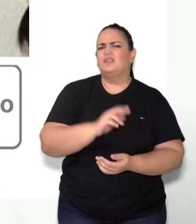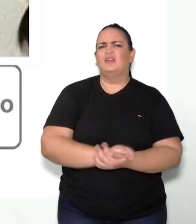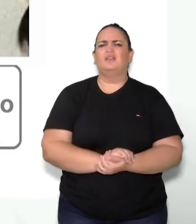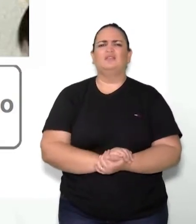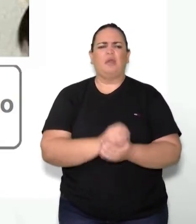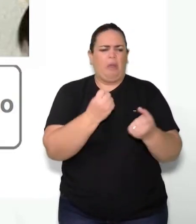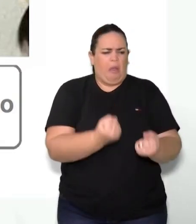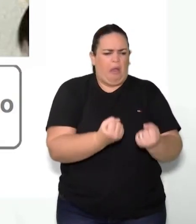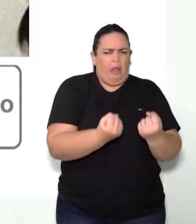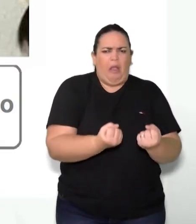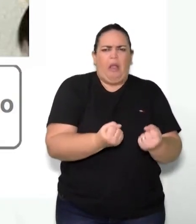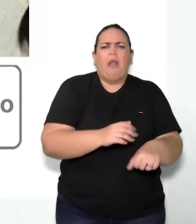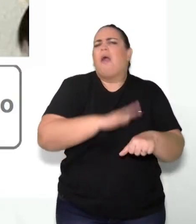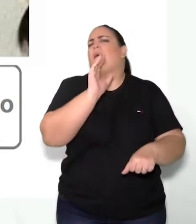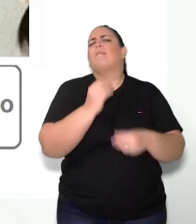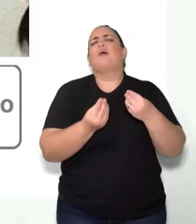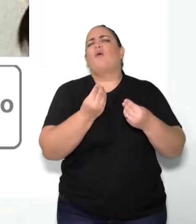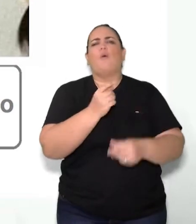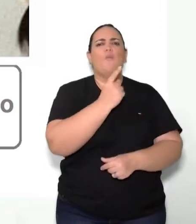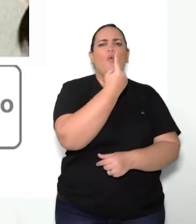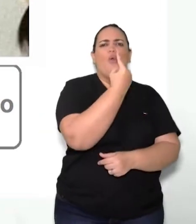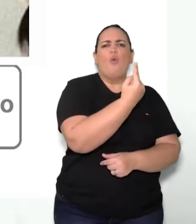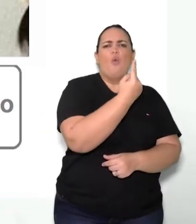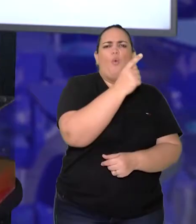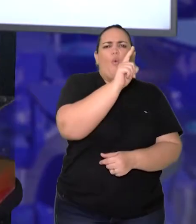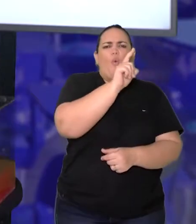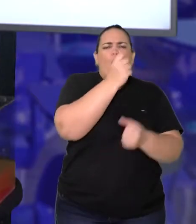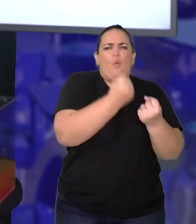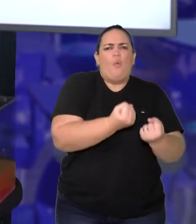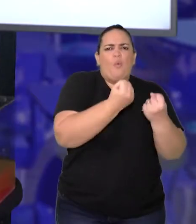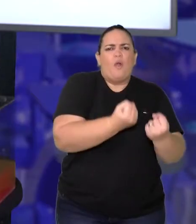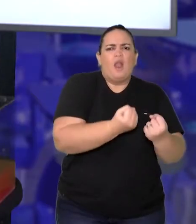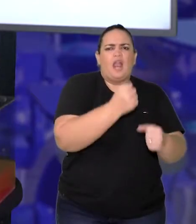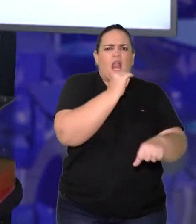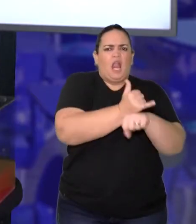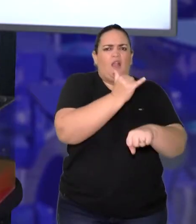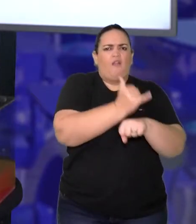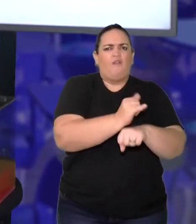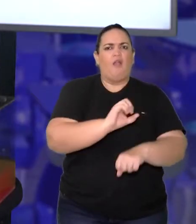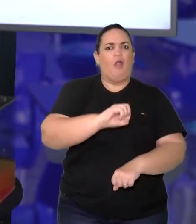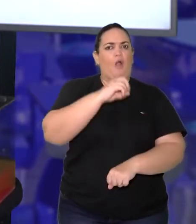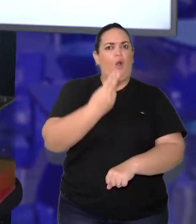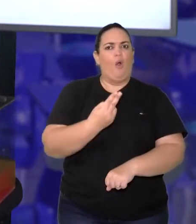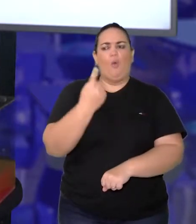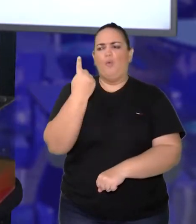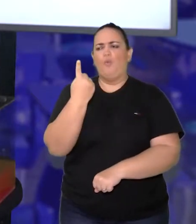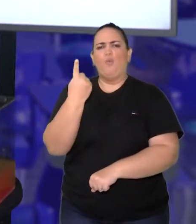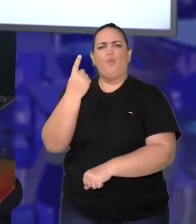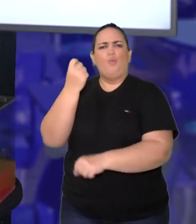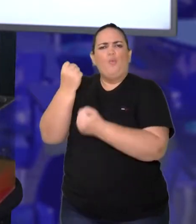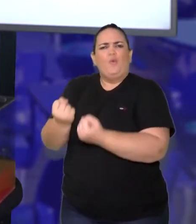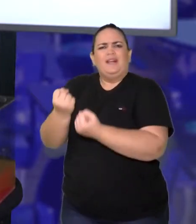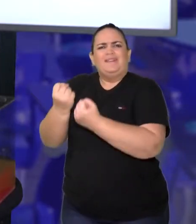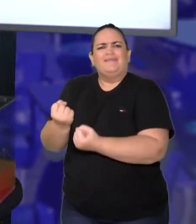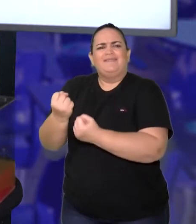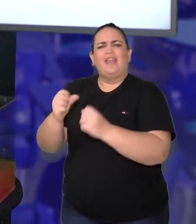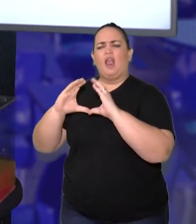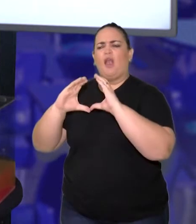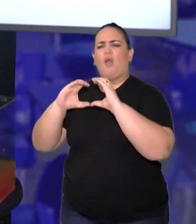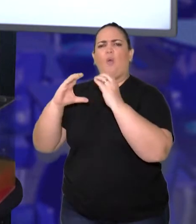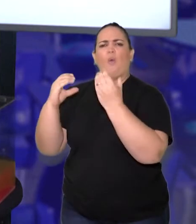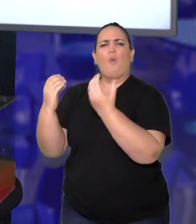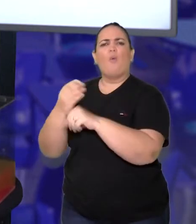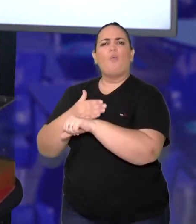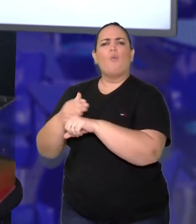Um quilo de ferro ou um quilo de algodão? A gente fica sempre nessa questão. Dá um tempinho para vocês pensarem